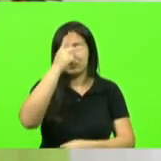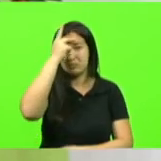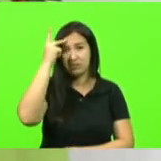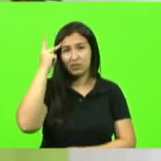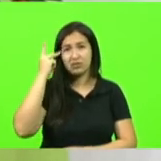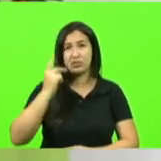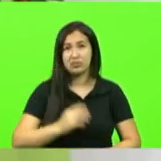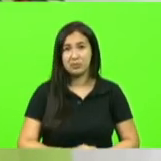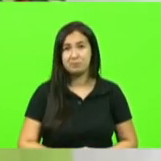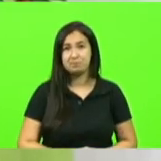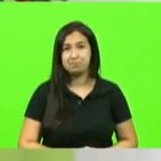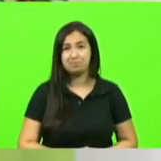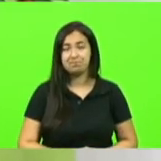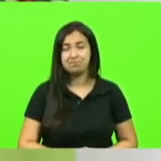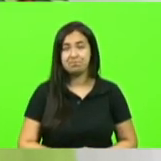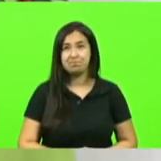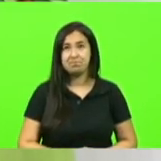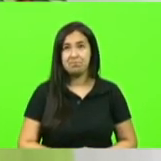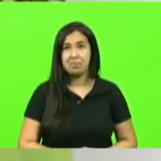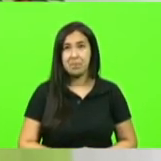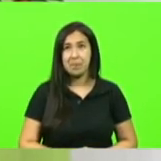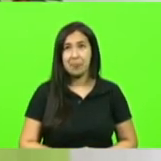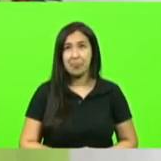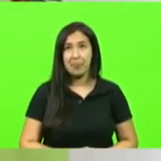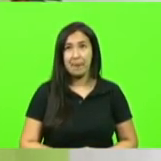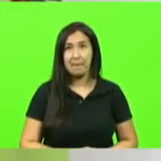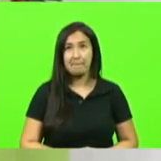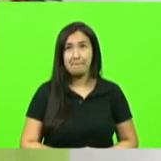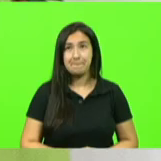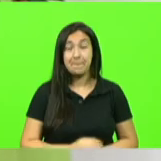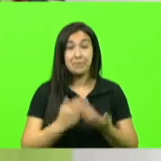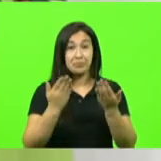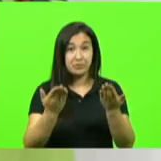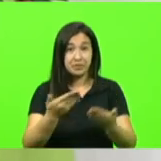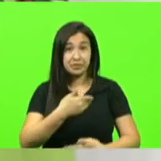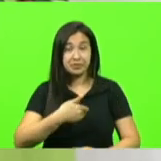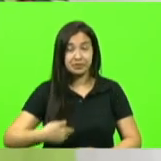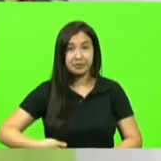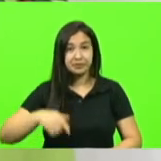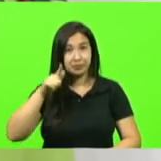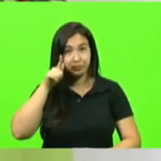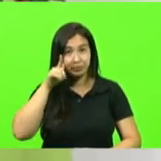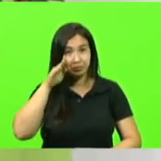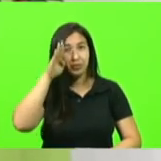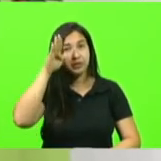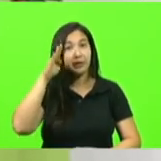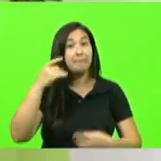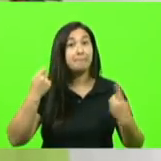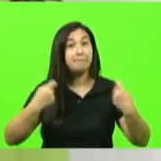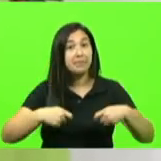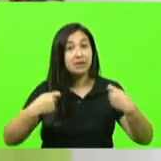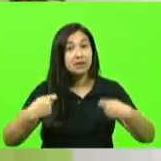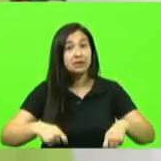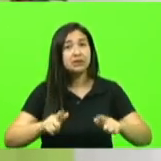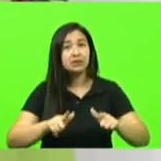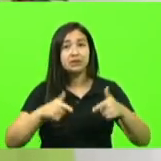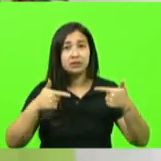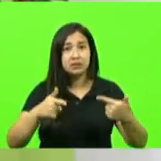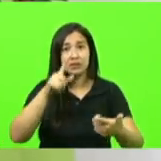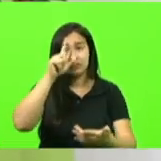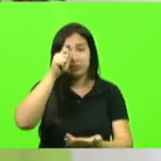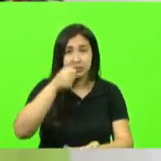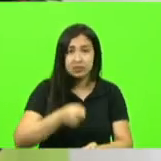pessoas e aí governador Carlos Moisés nós precisamos de uma ação nós precisamos de uma atitude